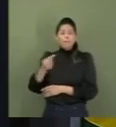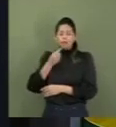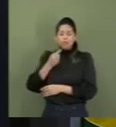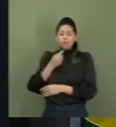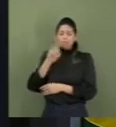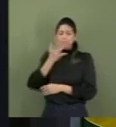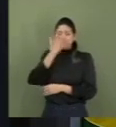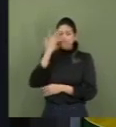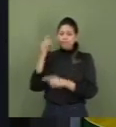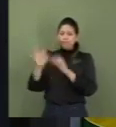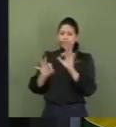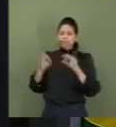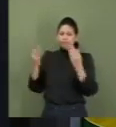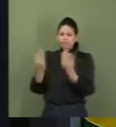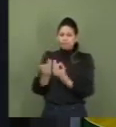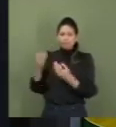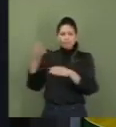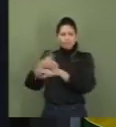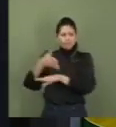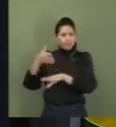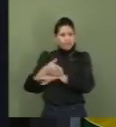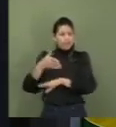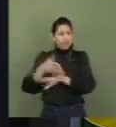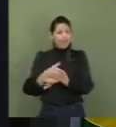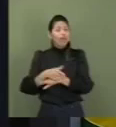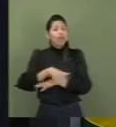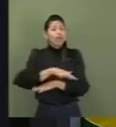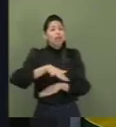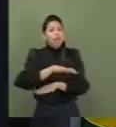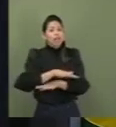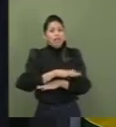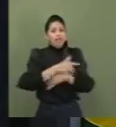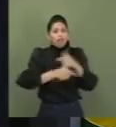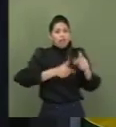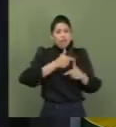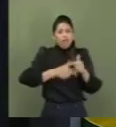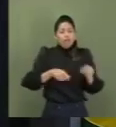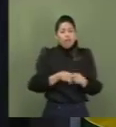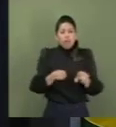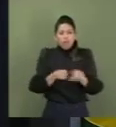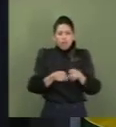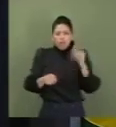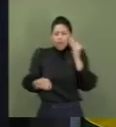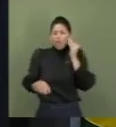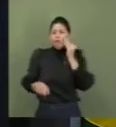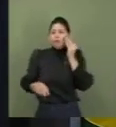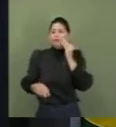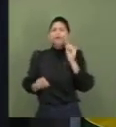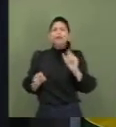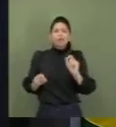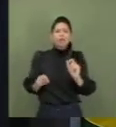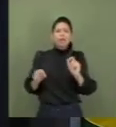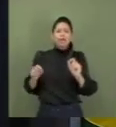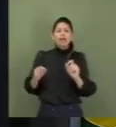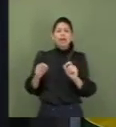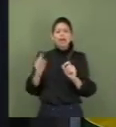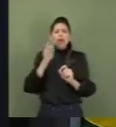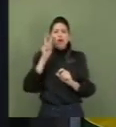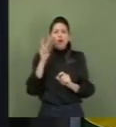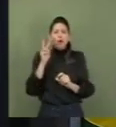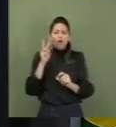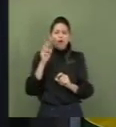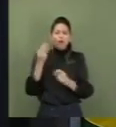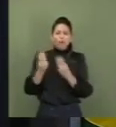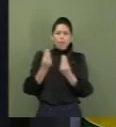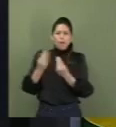entrada dessas pessoas no mercado de trabalho e funcionaria como uma porta de saída do programa de transferência de